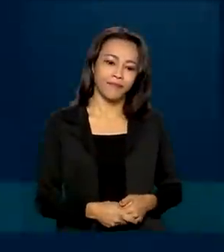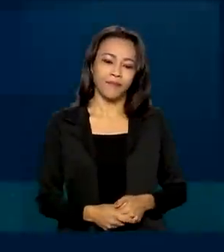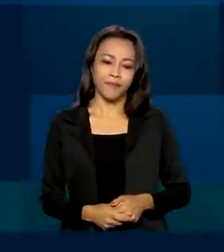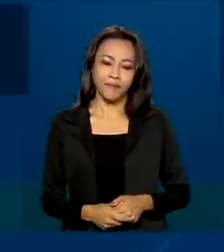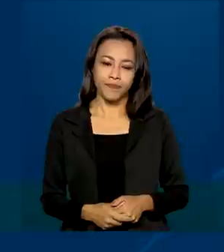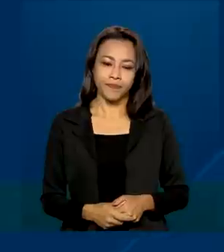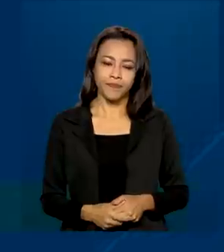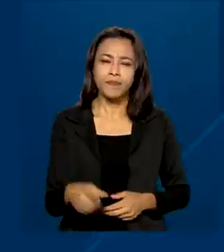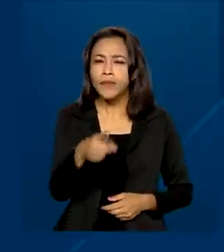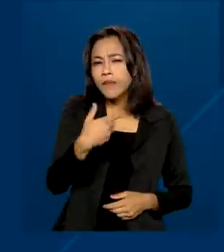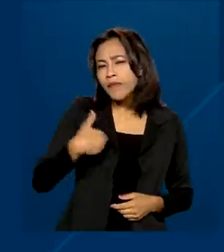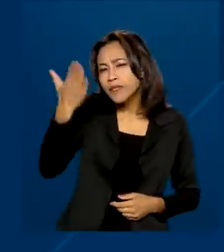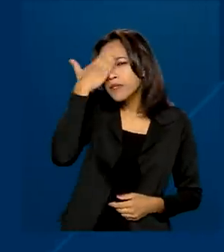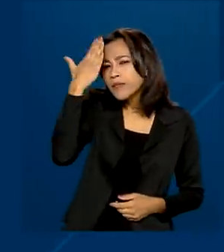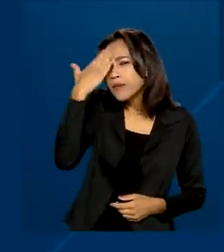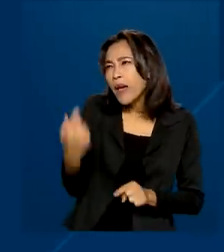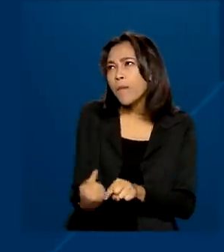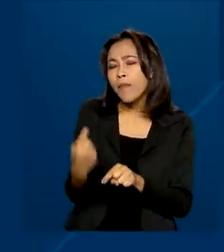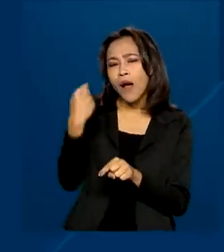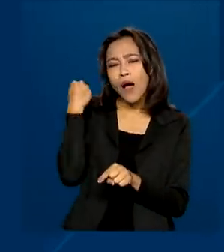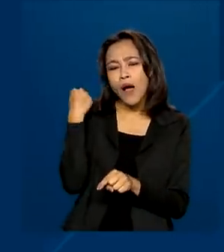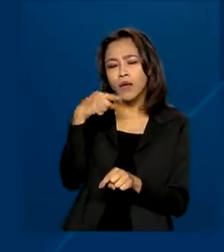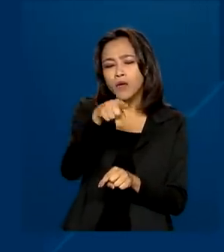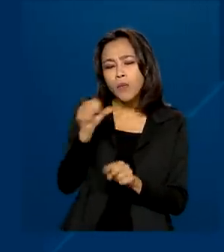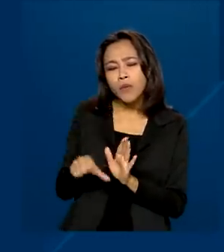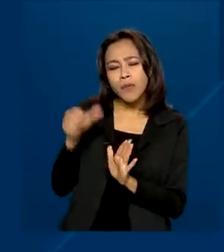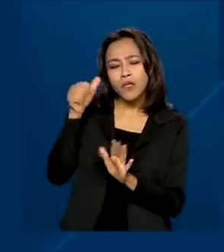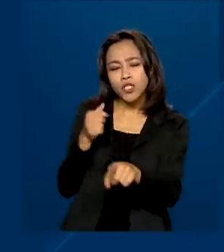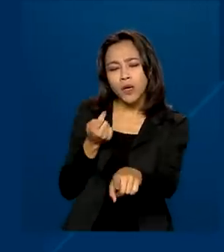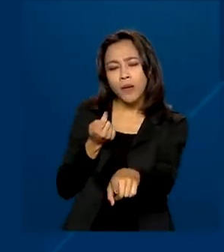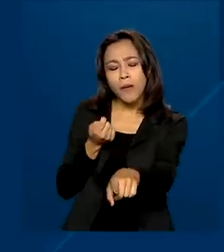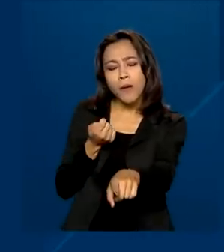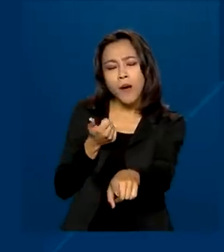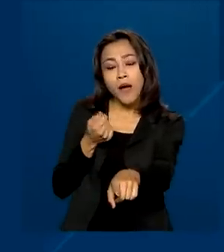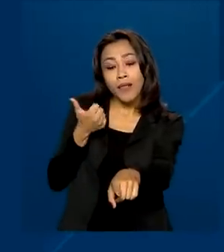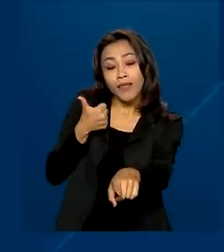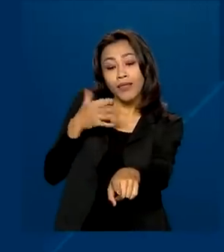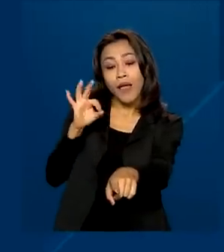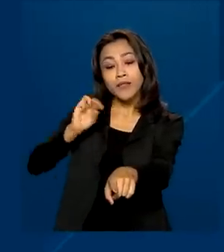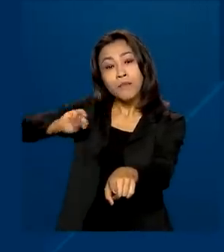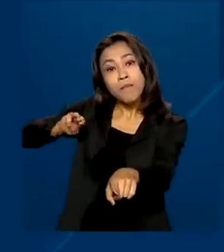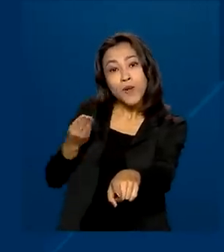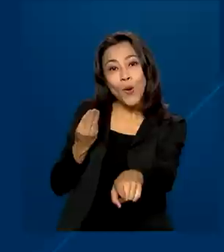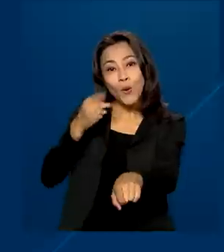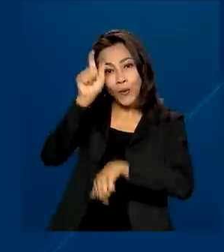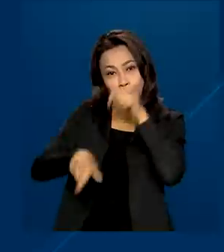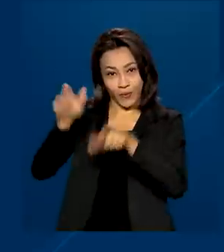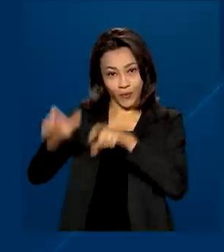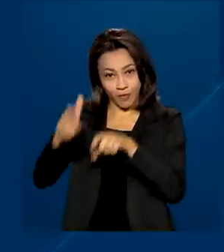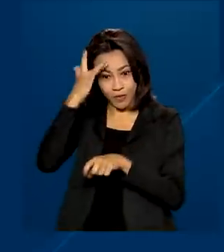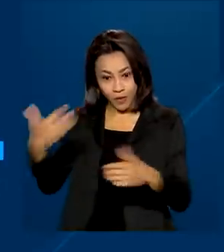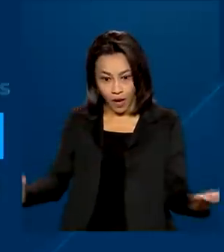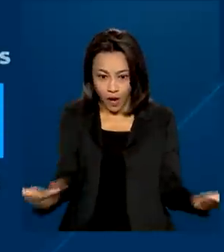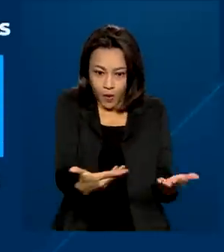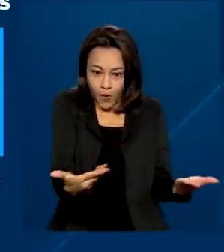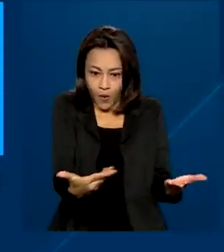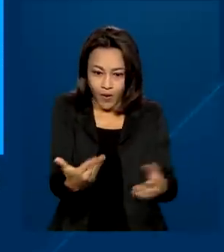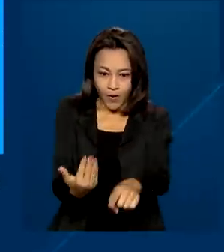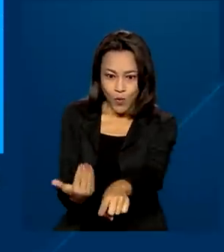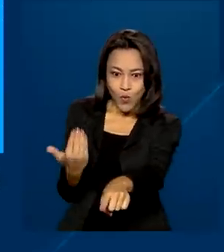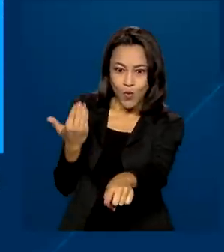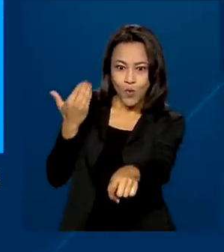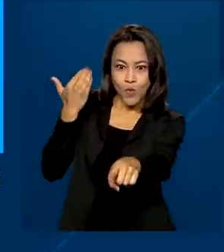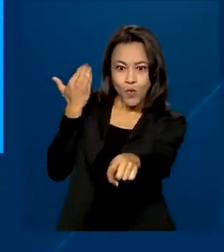Para se ter uma ideia, no começo do censo, o país tinha pouco menos de 10 milhões de habitantes. Agora, são cerca de